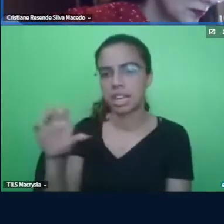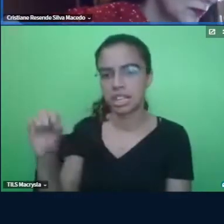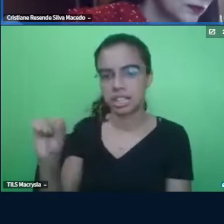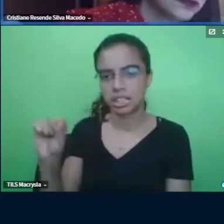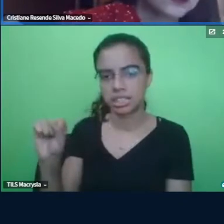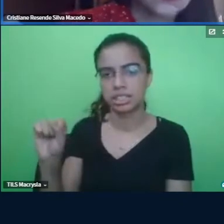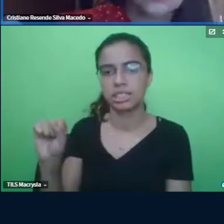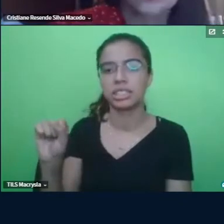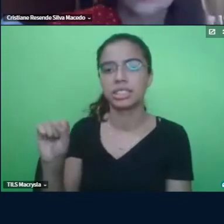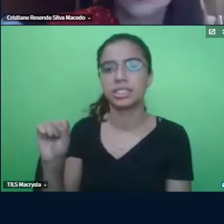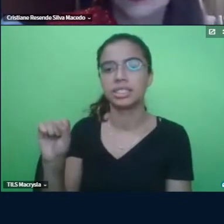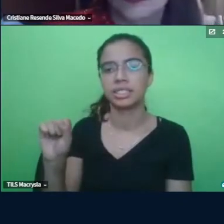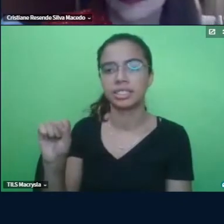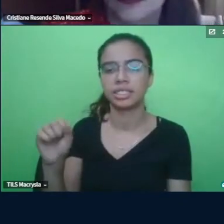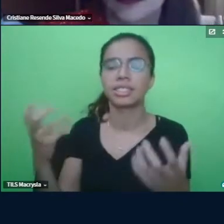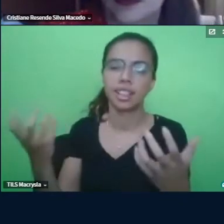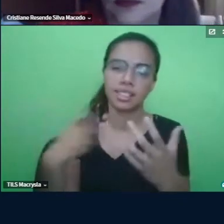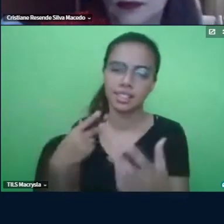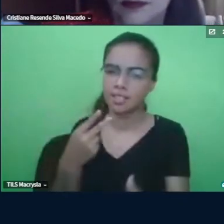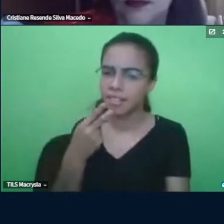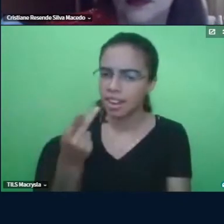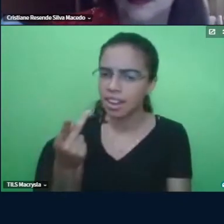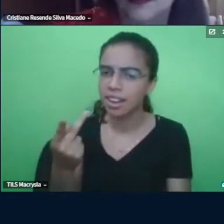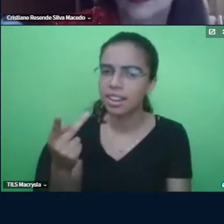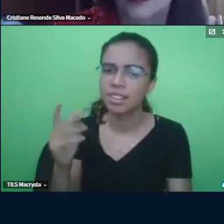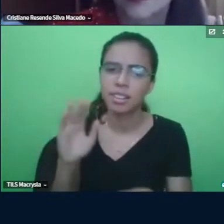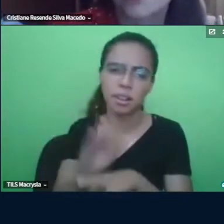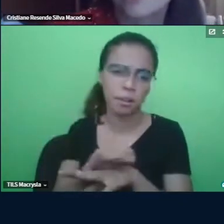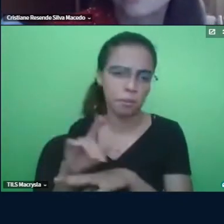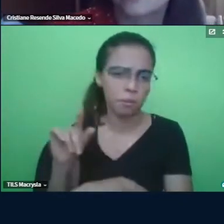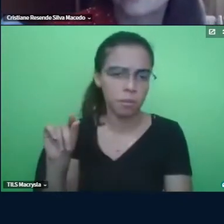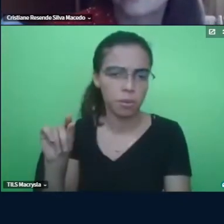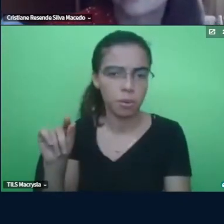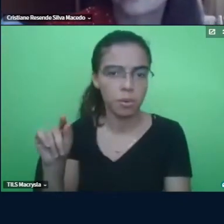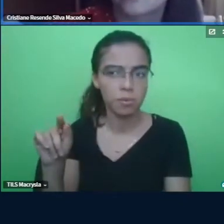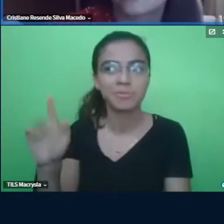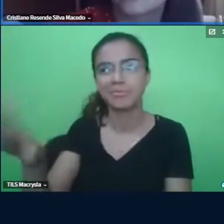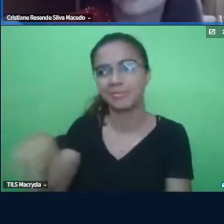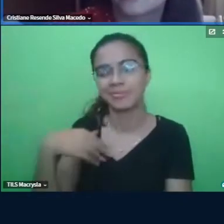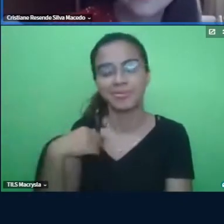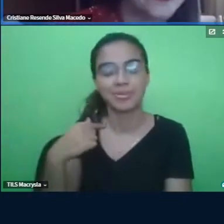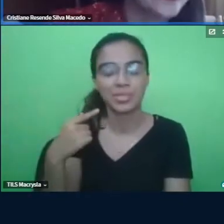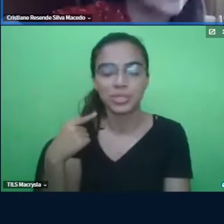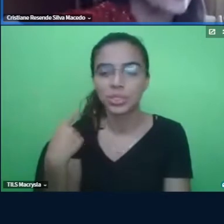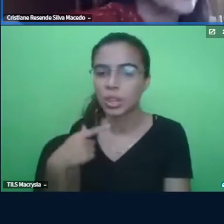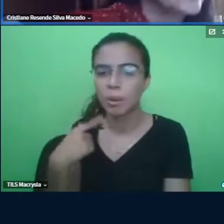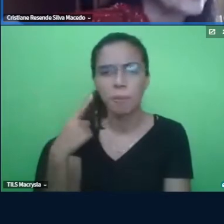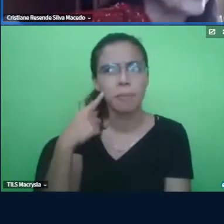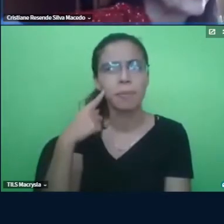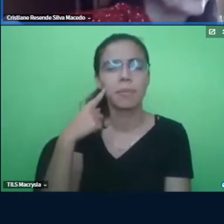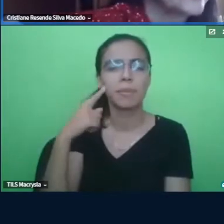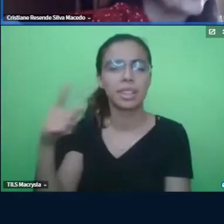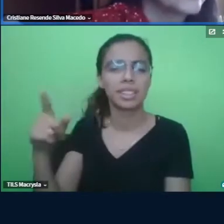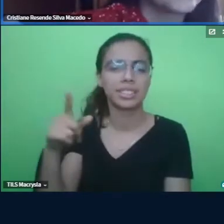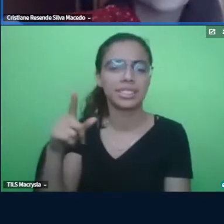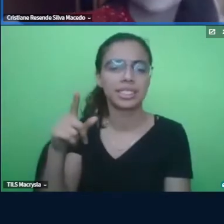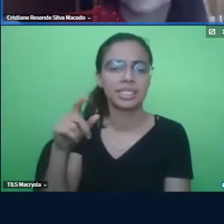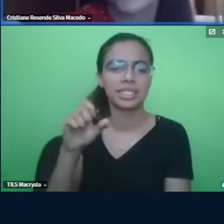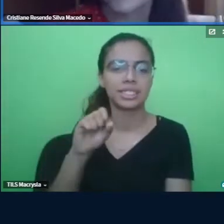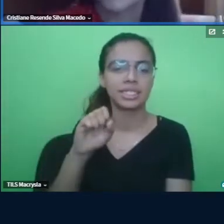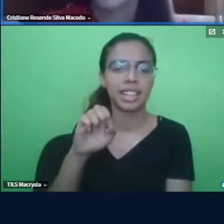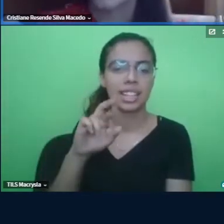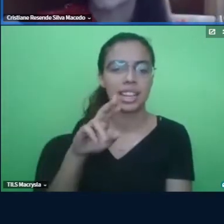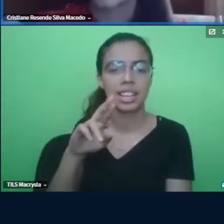contasse um pouquinho mais. Menina, eu fiquei doida com aquela história da Célia e da N, da